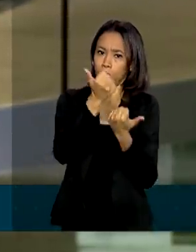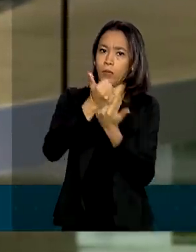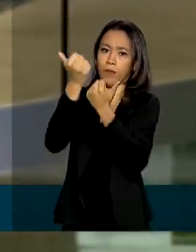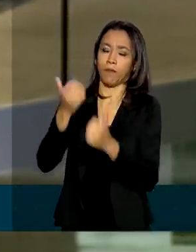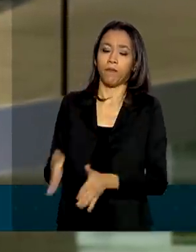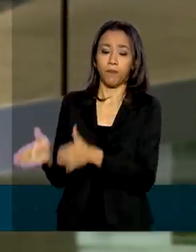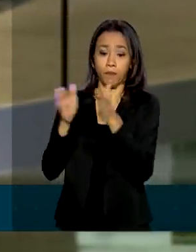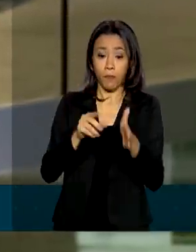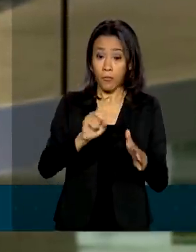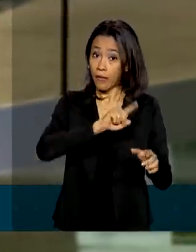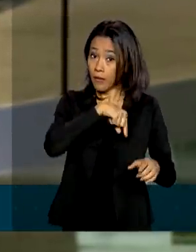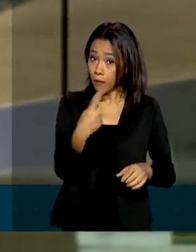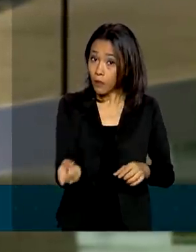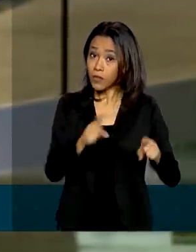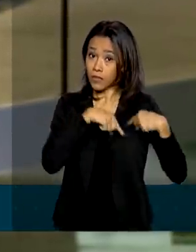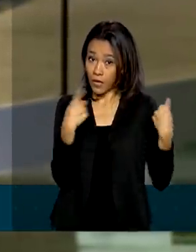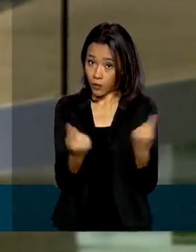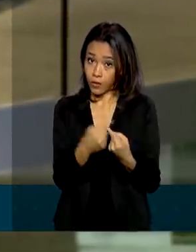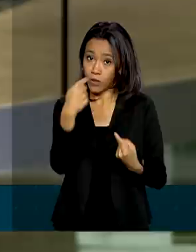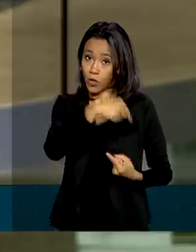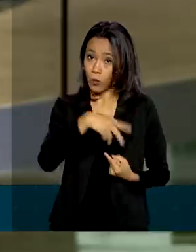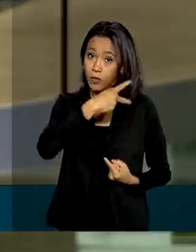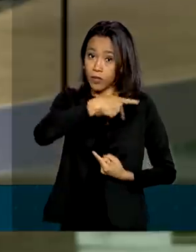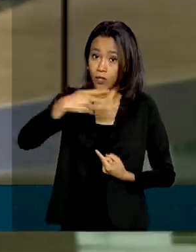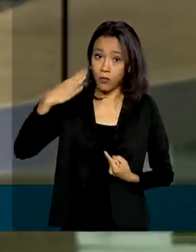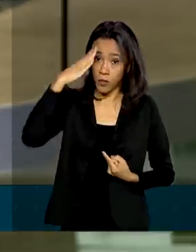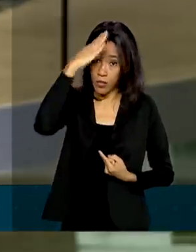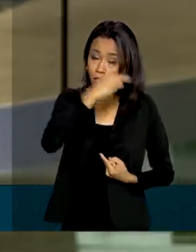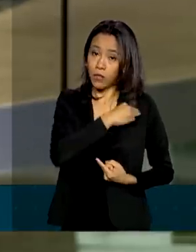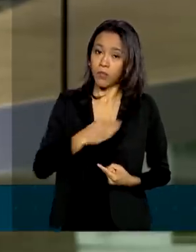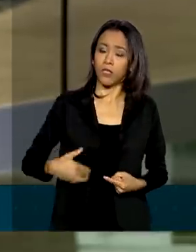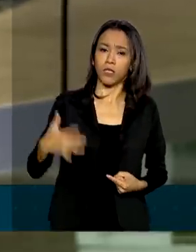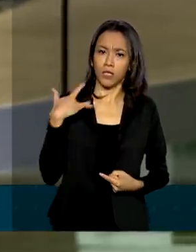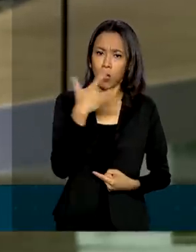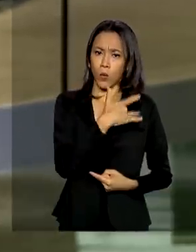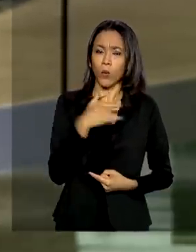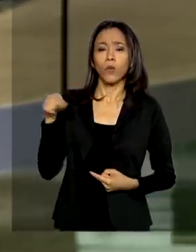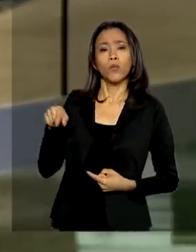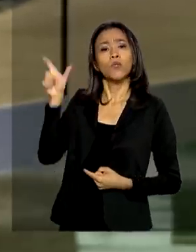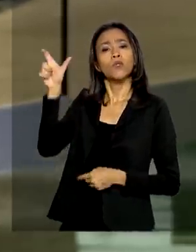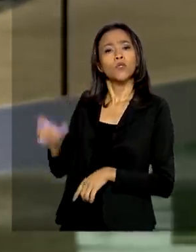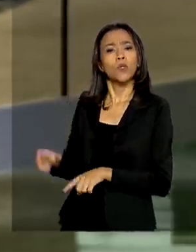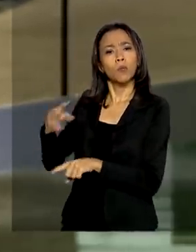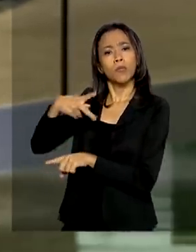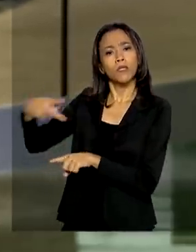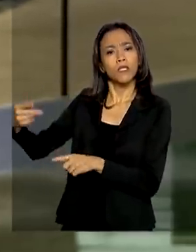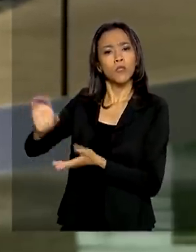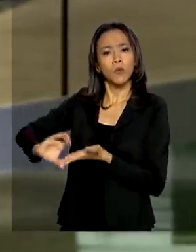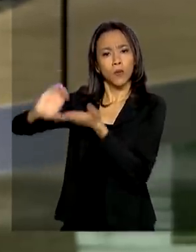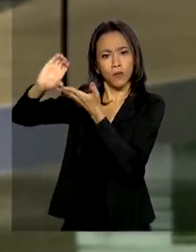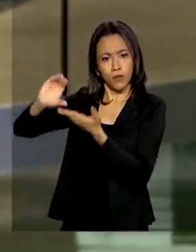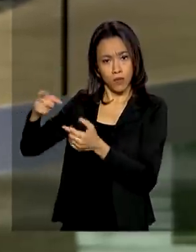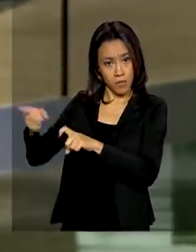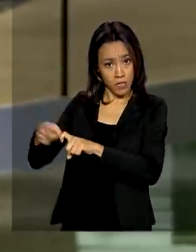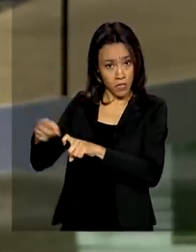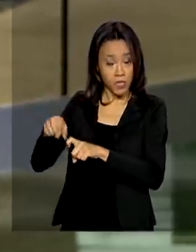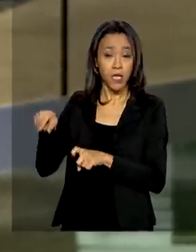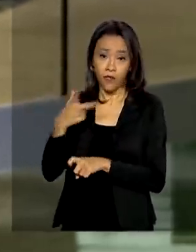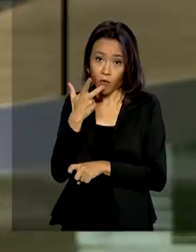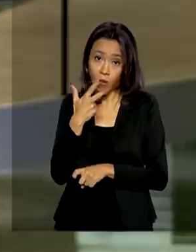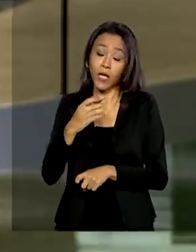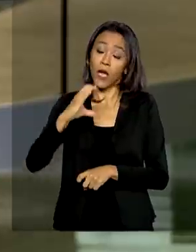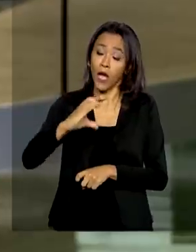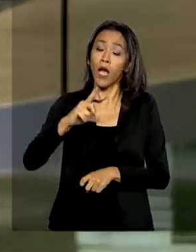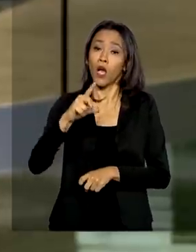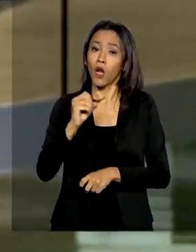Bolsonaro e com o ministro da Saúde, o Conselho Federal de Medicina comentou as situações em que a cloroquina pode ser usada